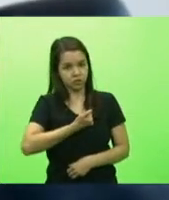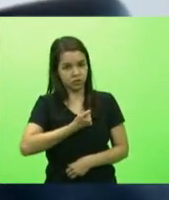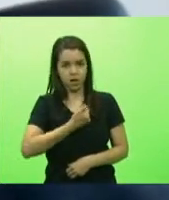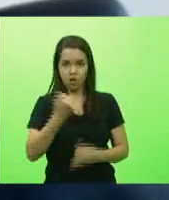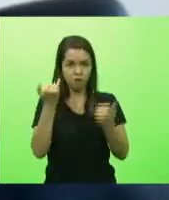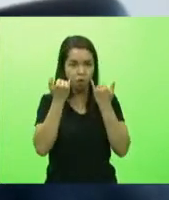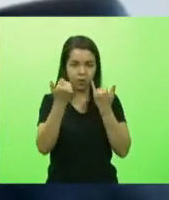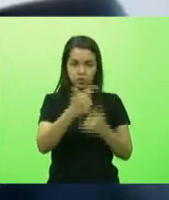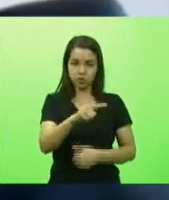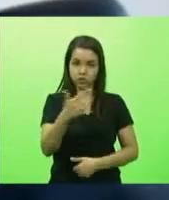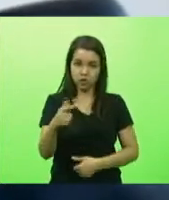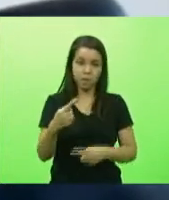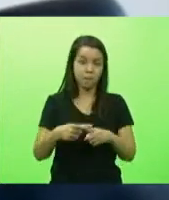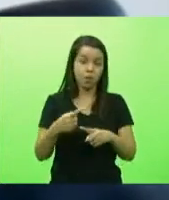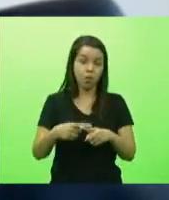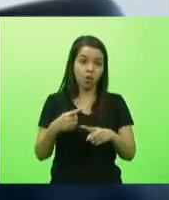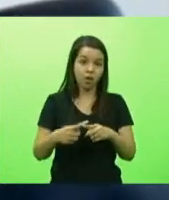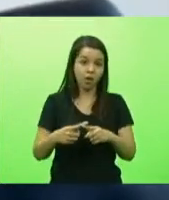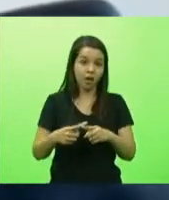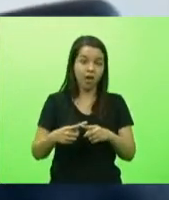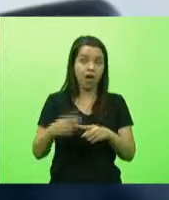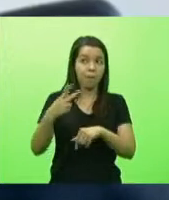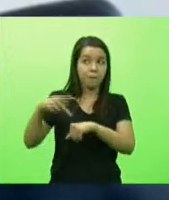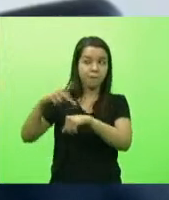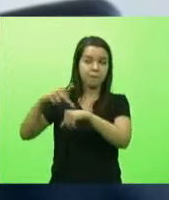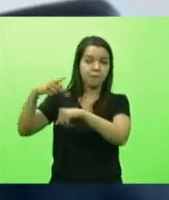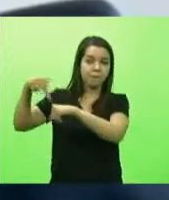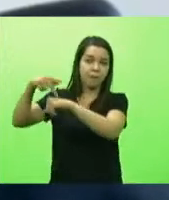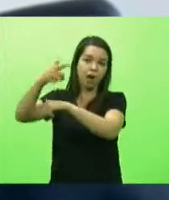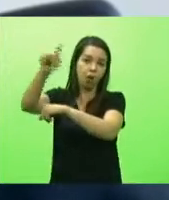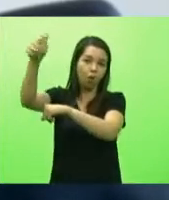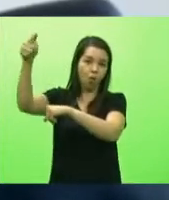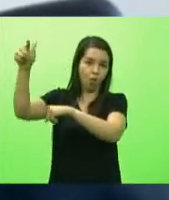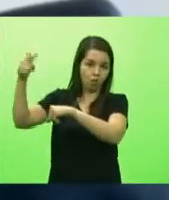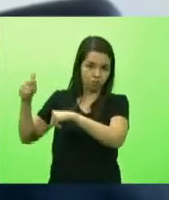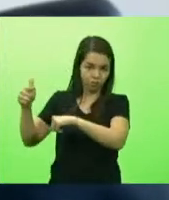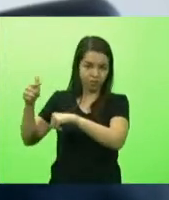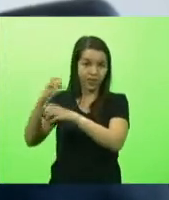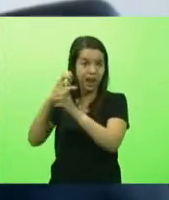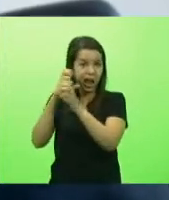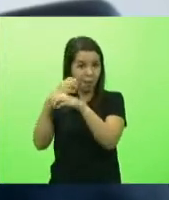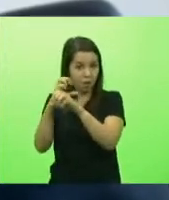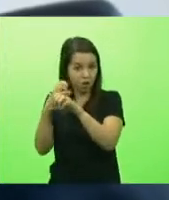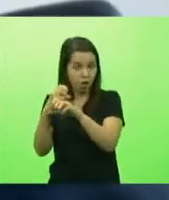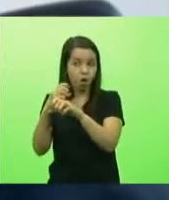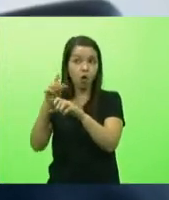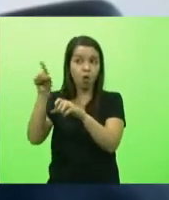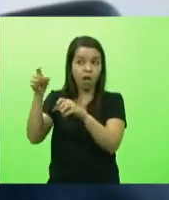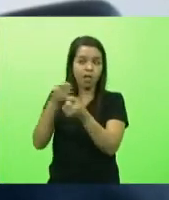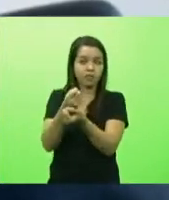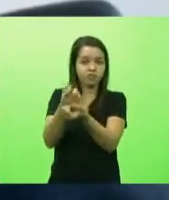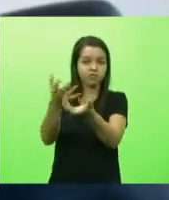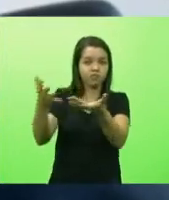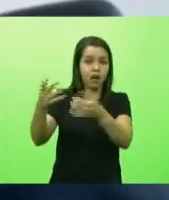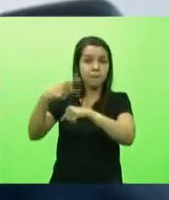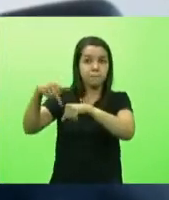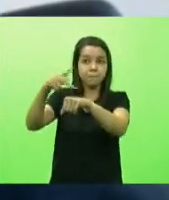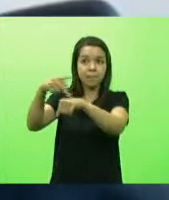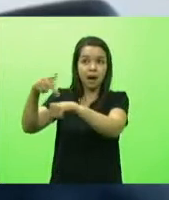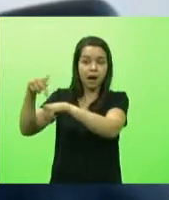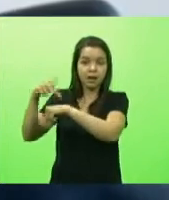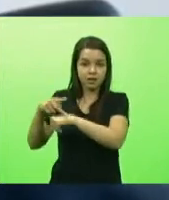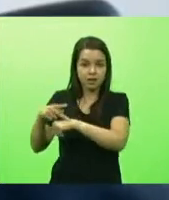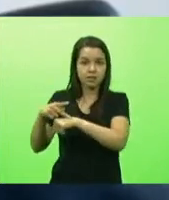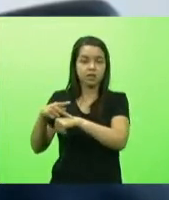internacional os laboratórios eles estão então distribuindo para os países conforme a produção das